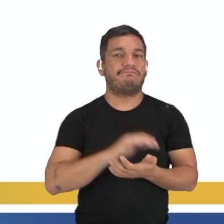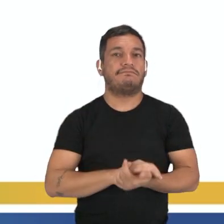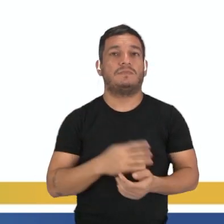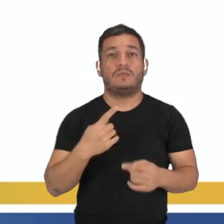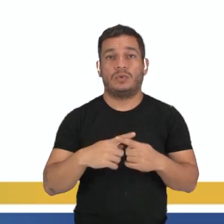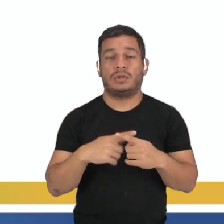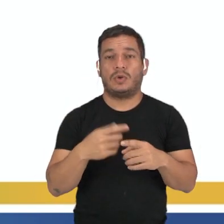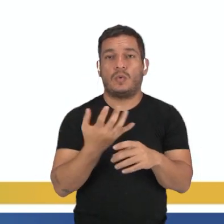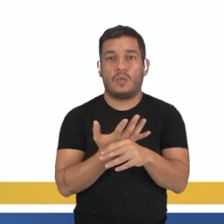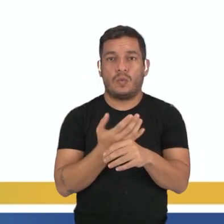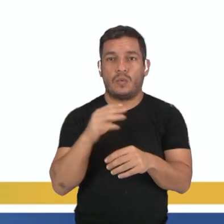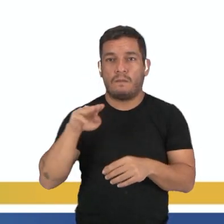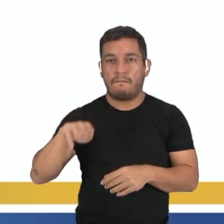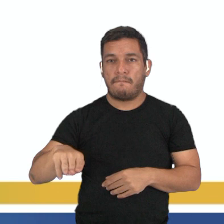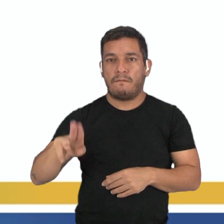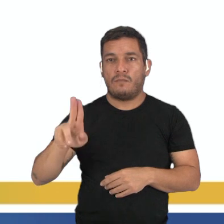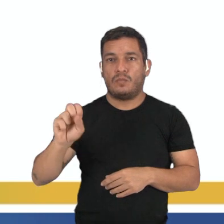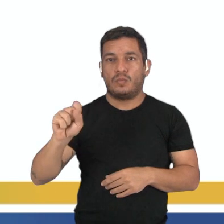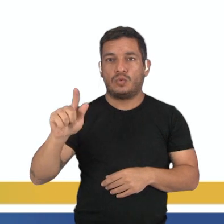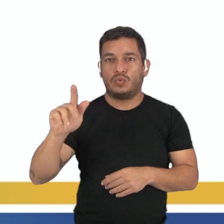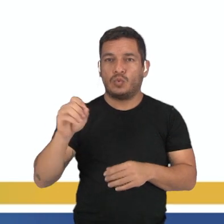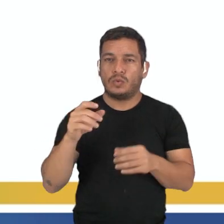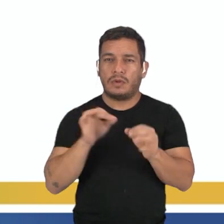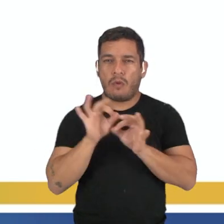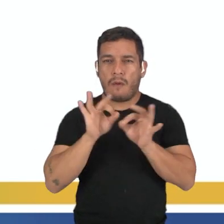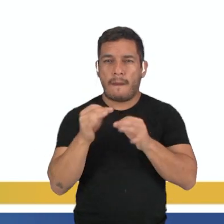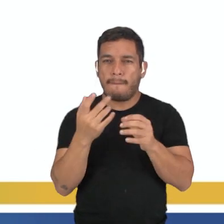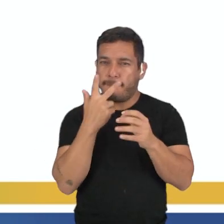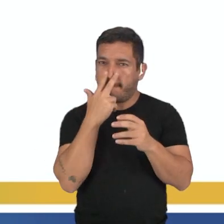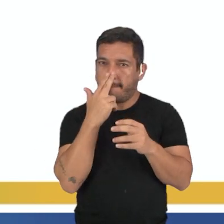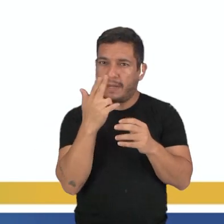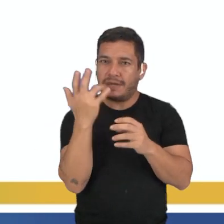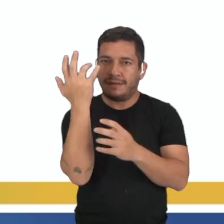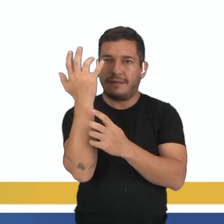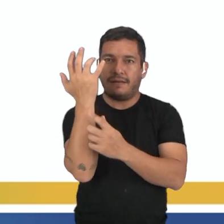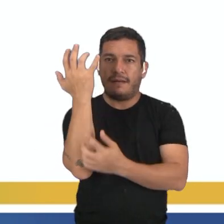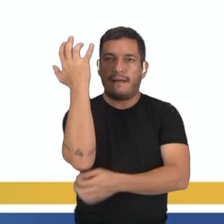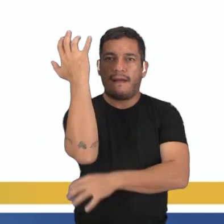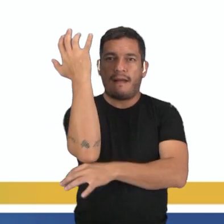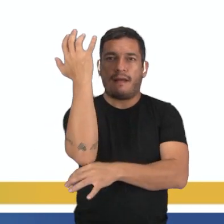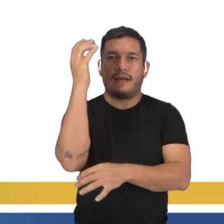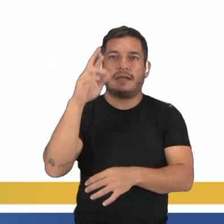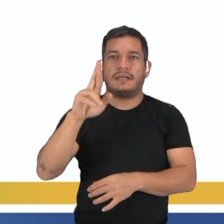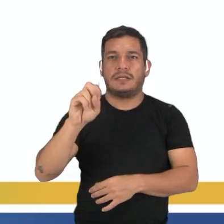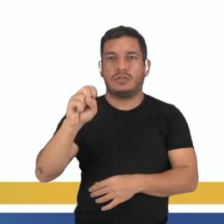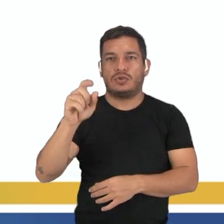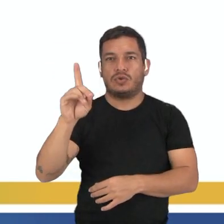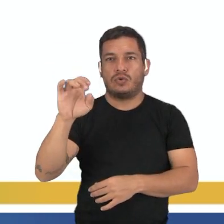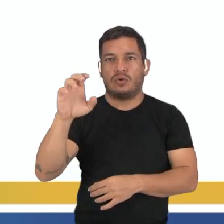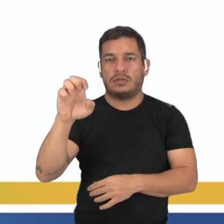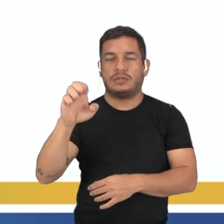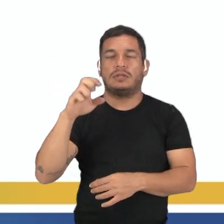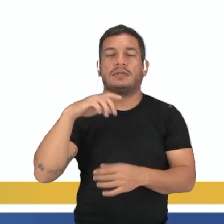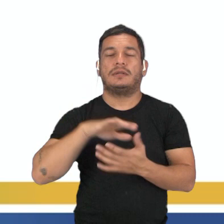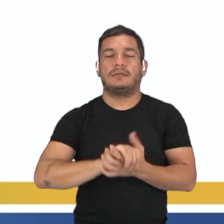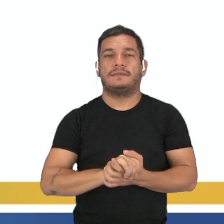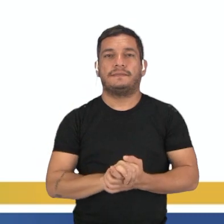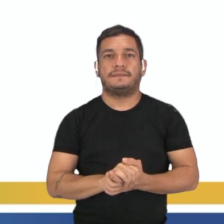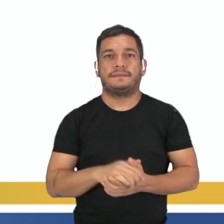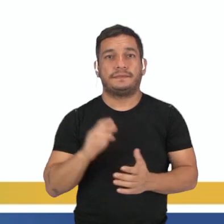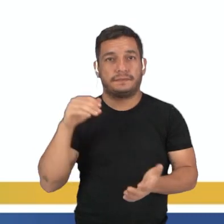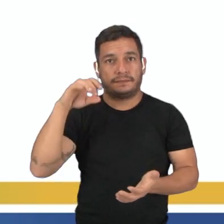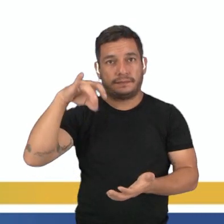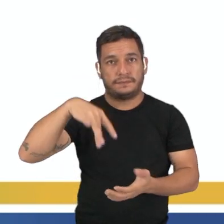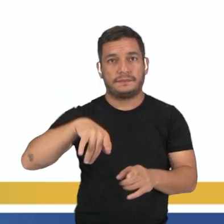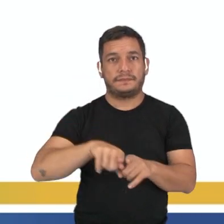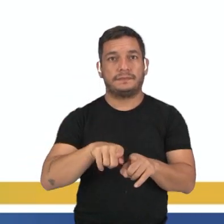porque o musgo, a gente viu que ele tem estruturas parecidas. A raiz vai ser chamada de risódio, nós temos o caulídeo e temos o filídeo. E